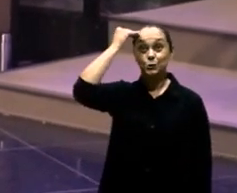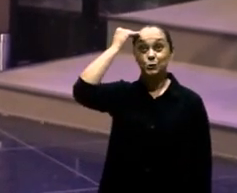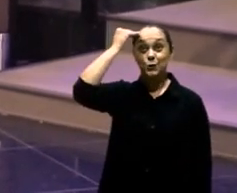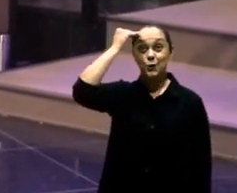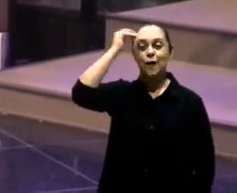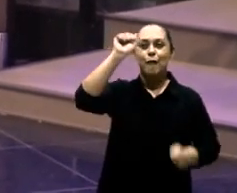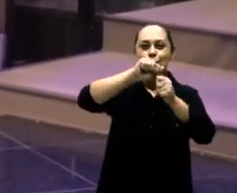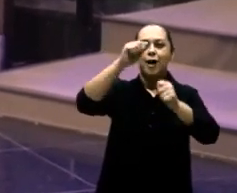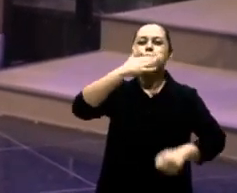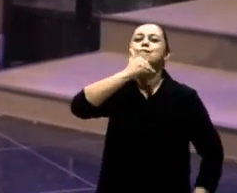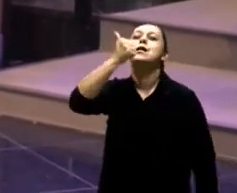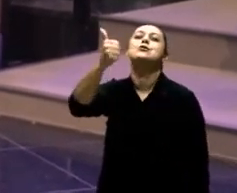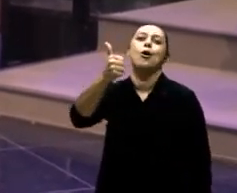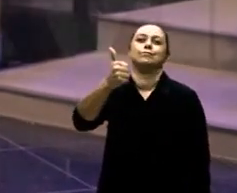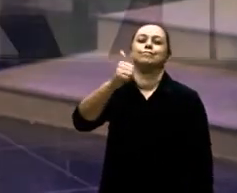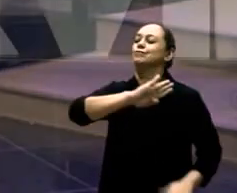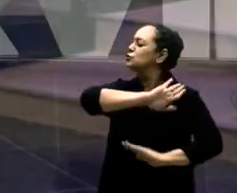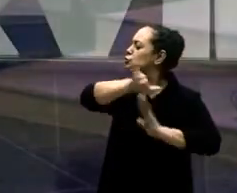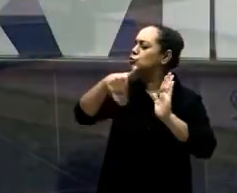Dentro daquilo Que vocês Sabem fazer